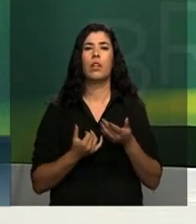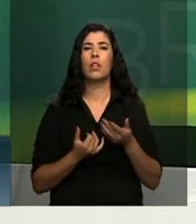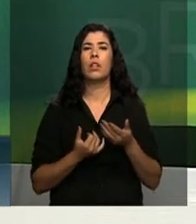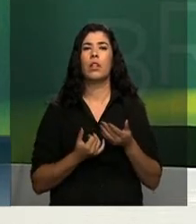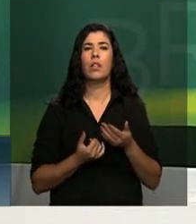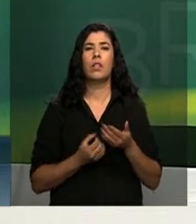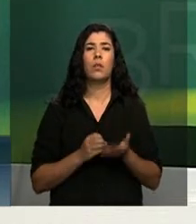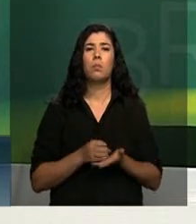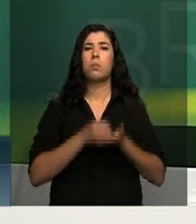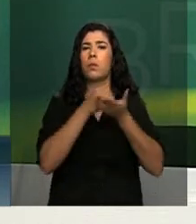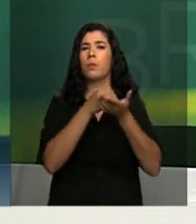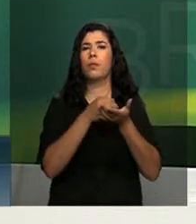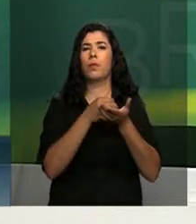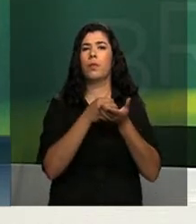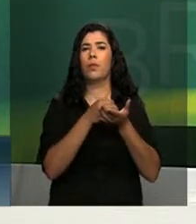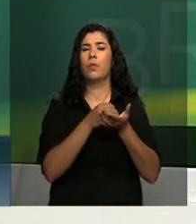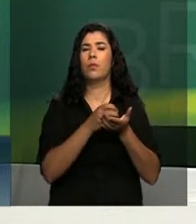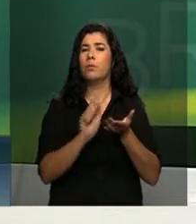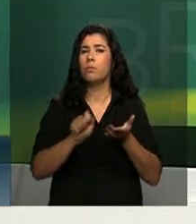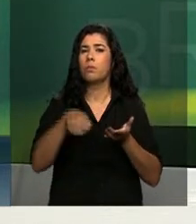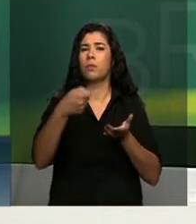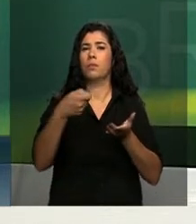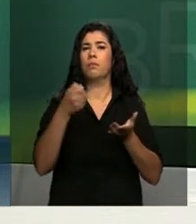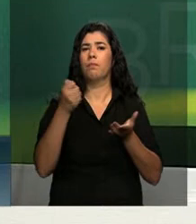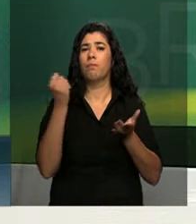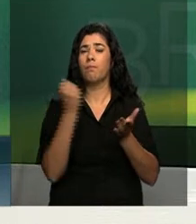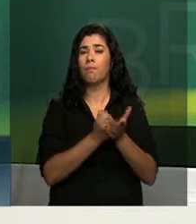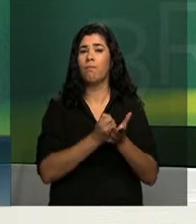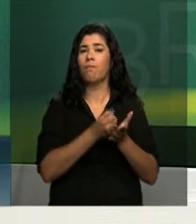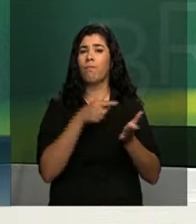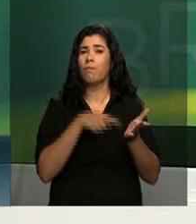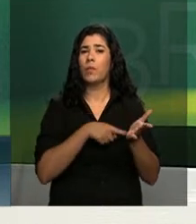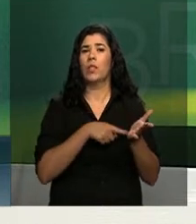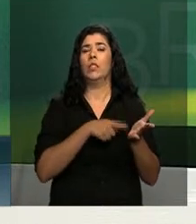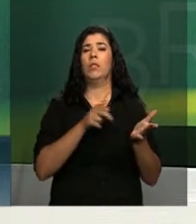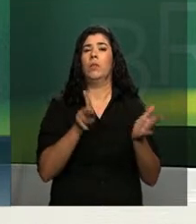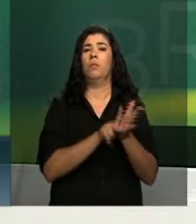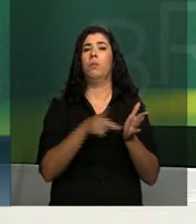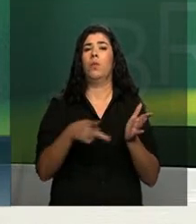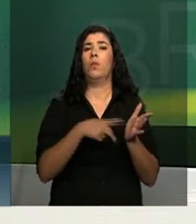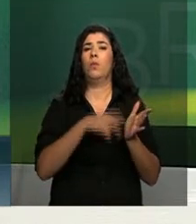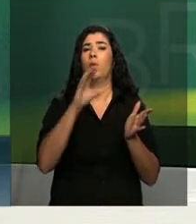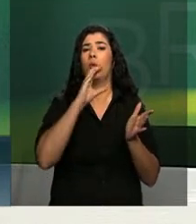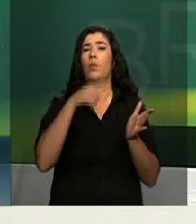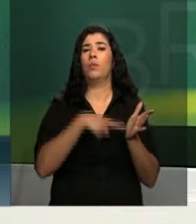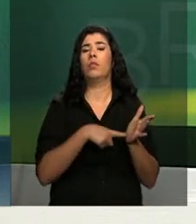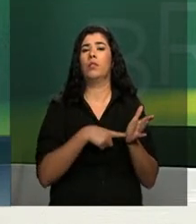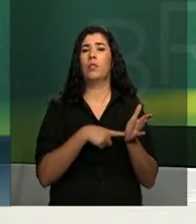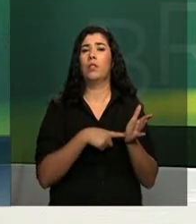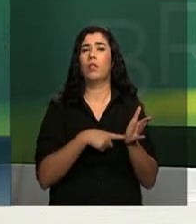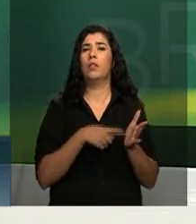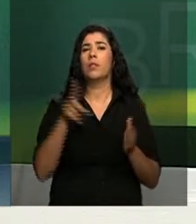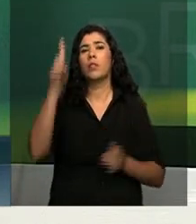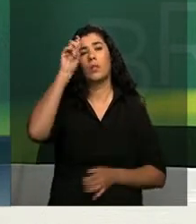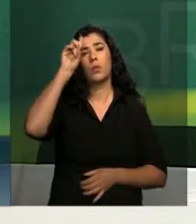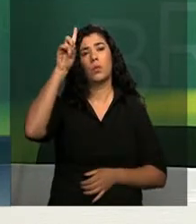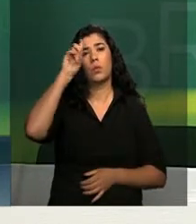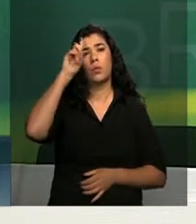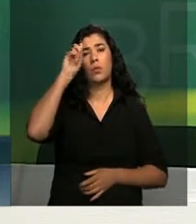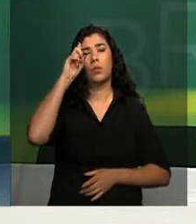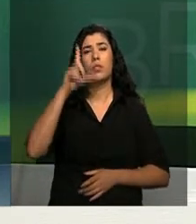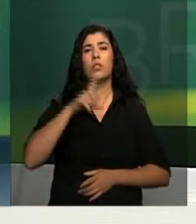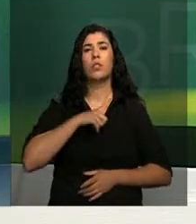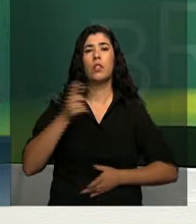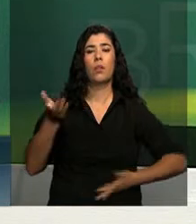consolidar marcas de uma comunicação, mas que essa comunicação tem que se dar no cotidiano. E o cotidiano hoje passa